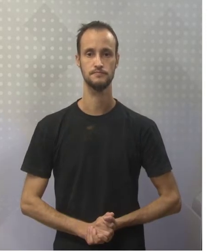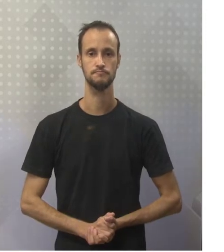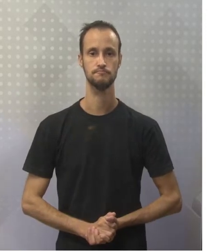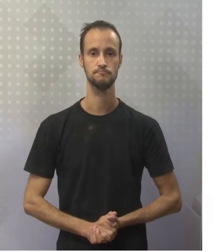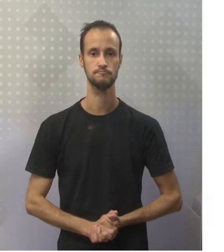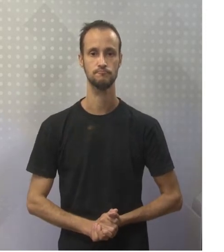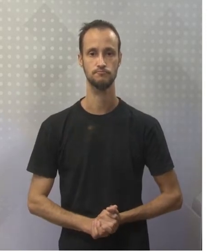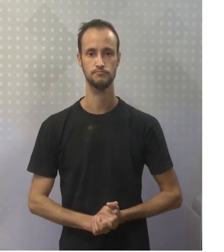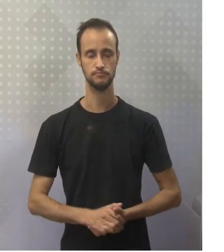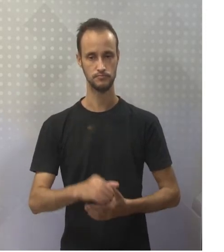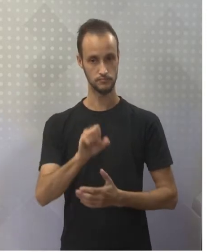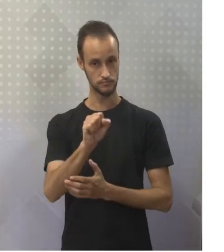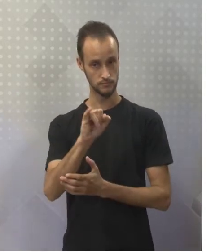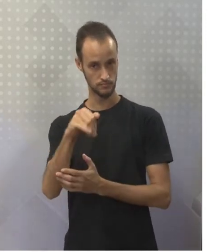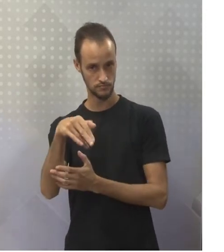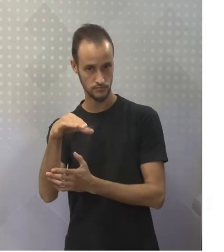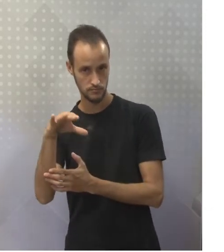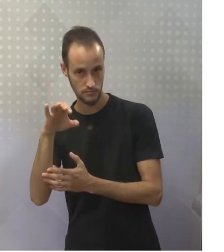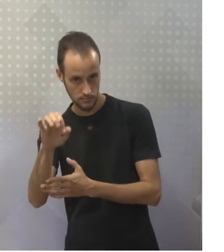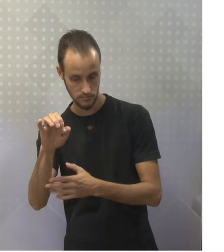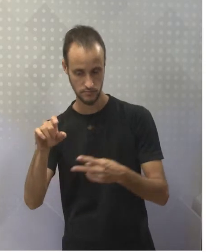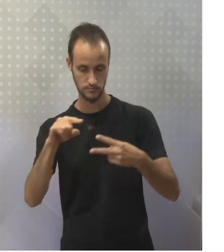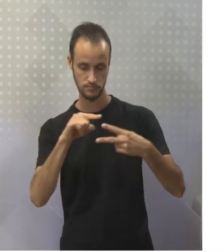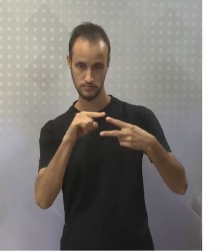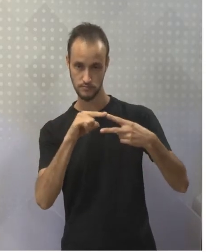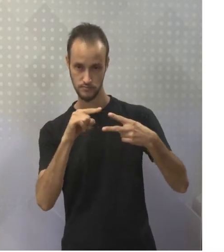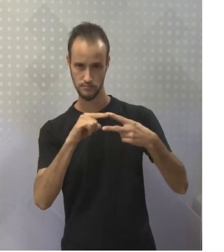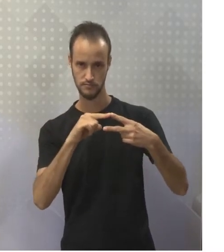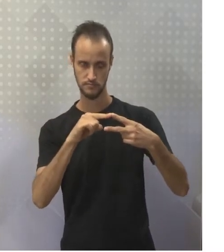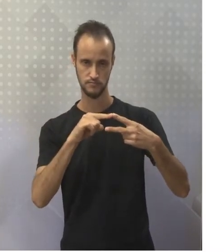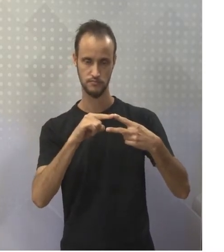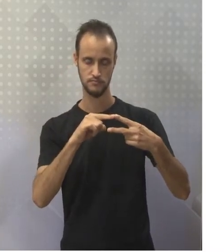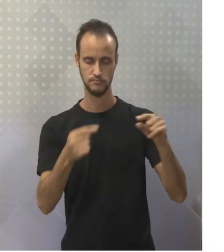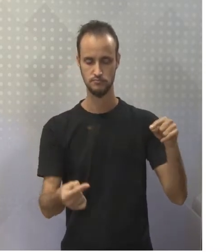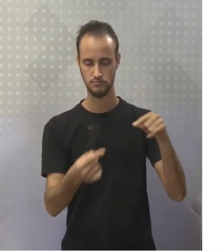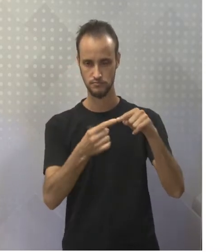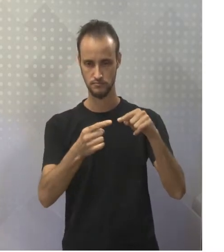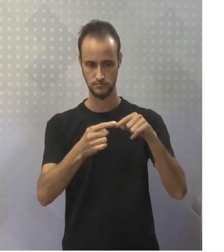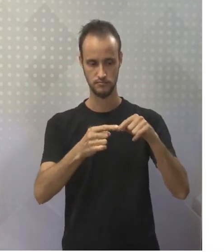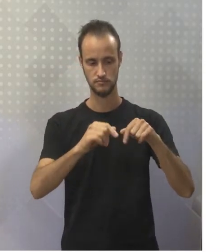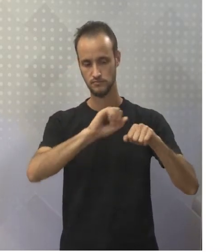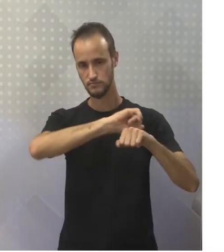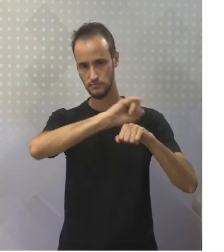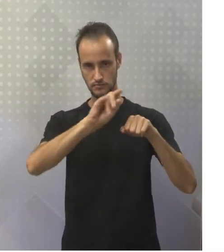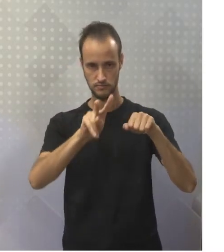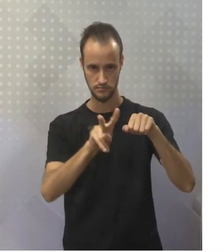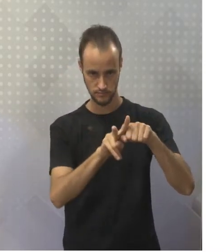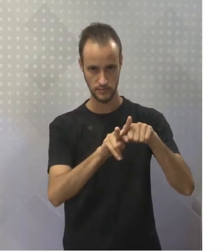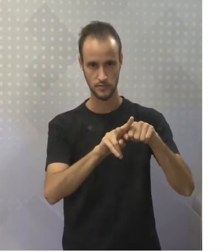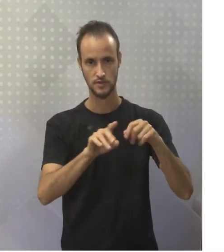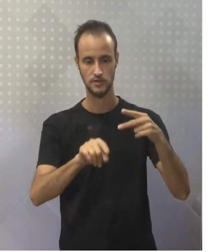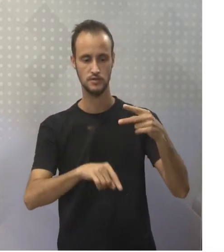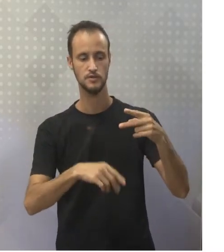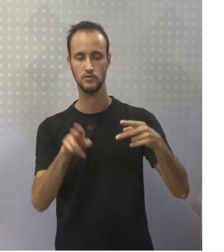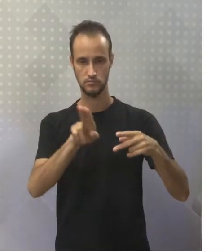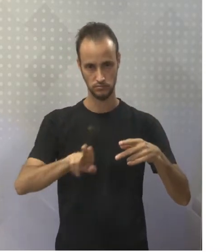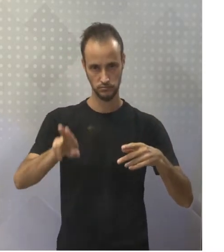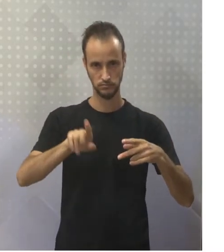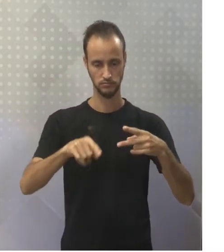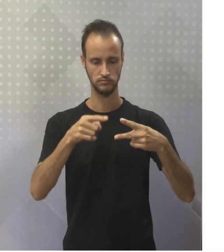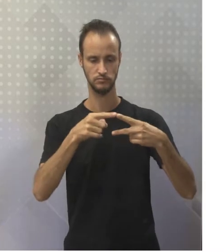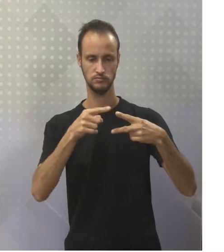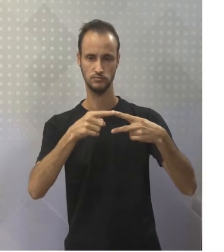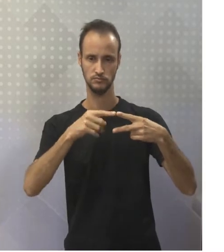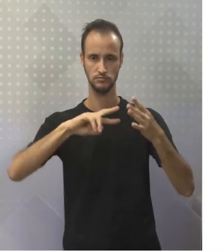Então, since, né? É outro advérbio utilizado no present perfect. Since, quer dizer,